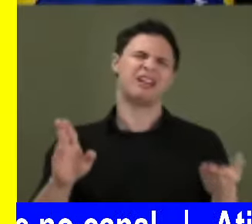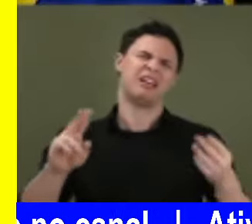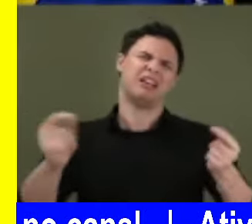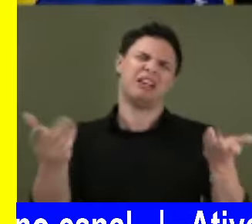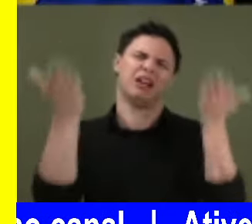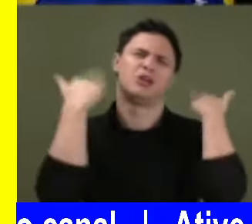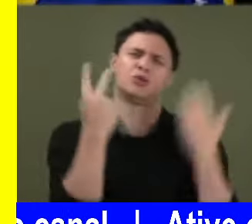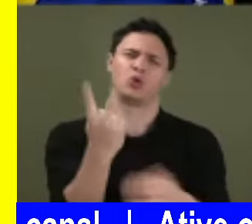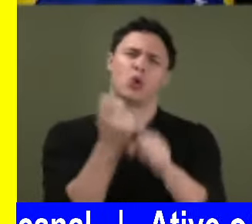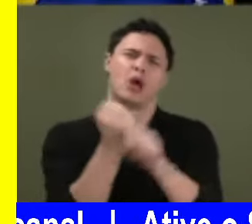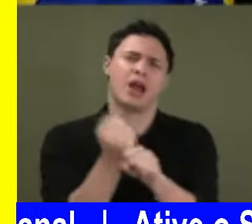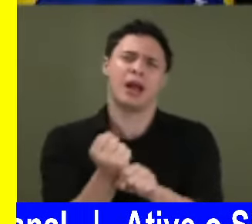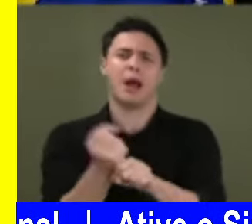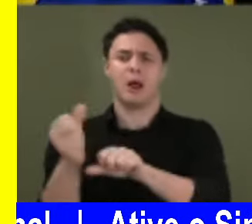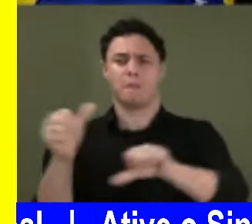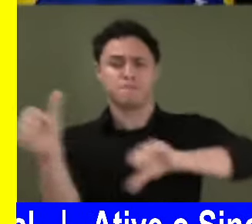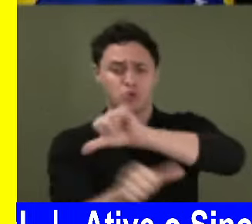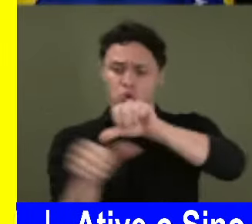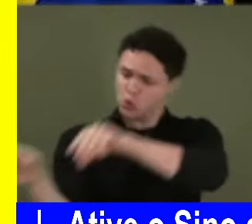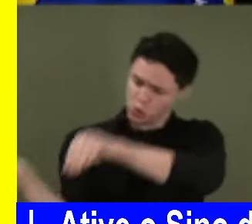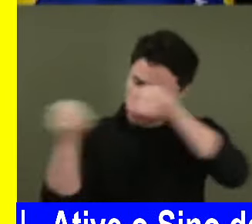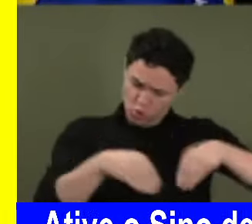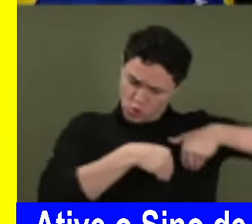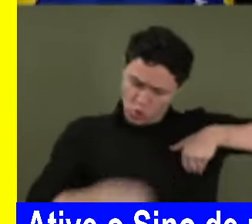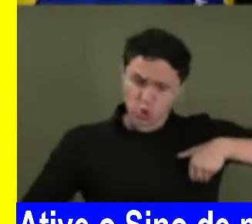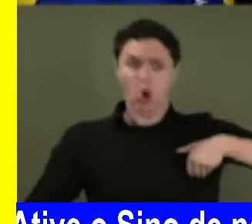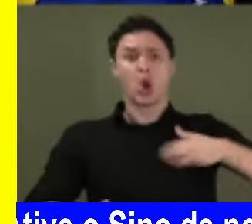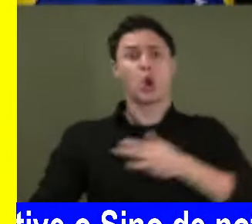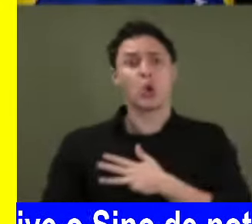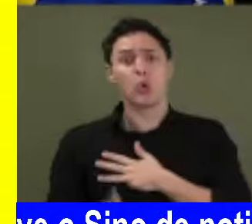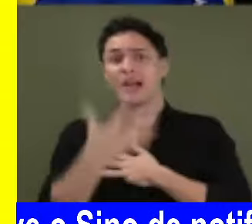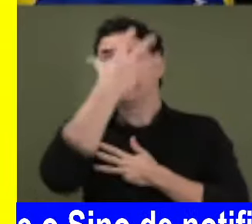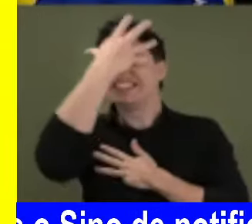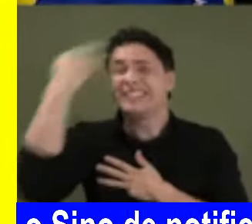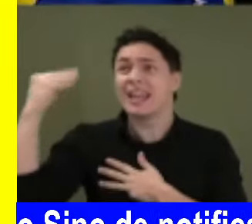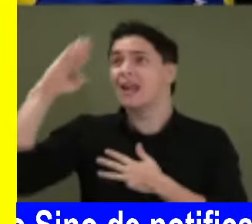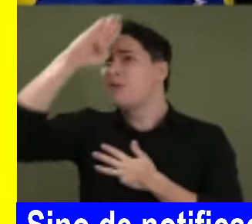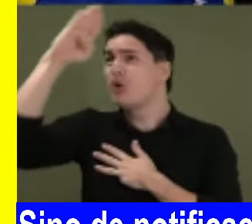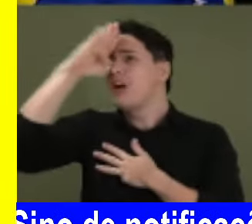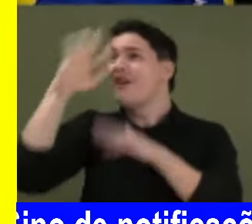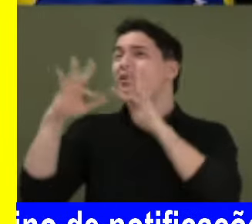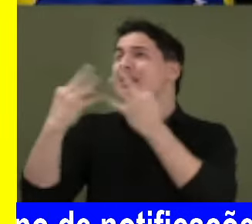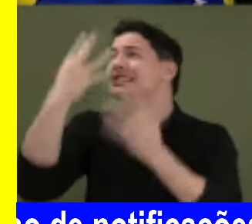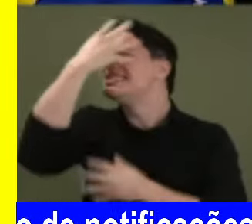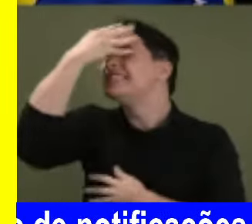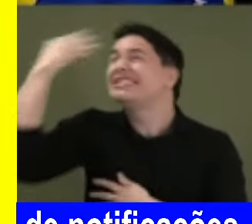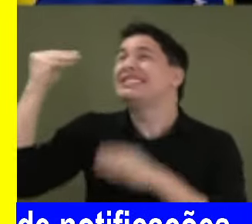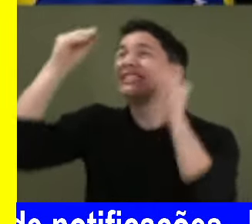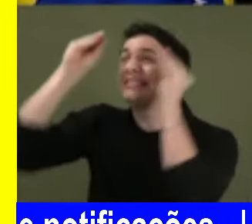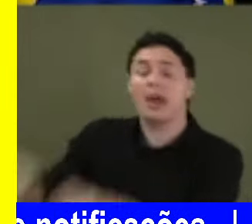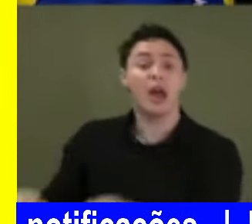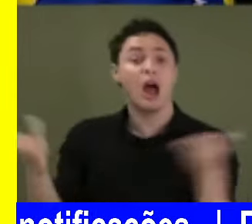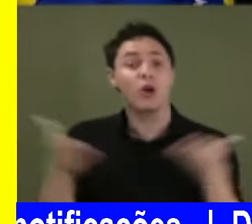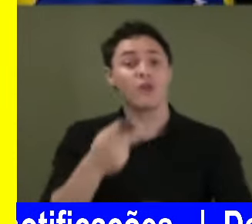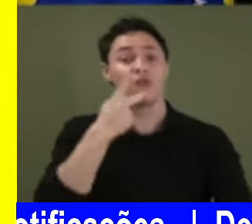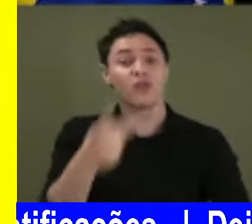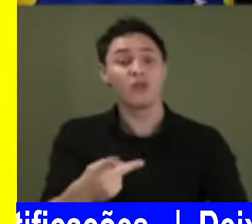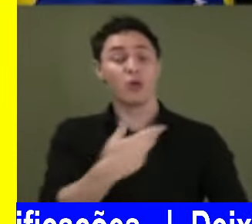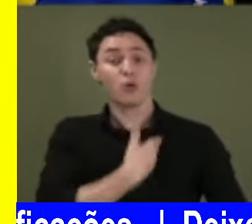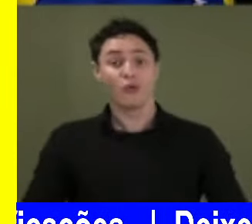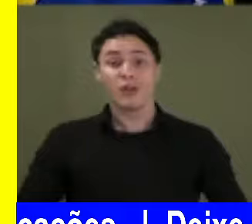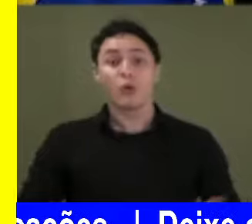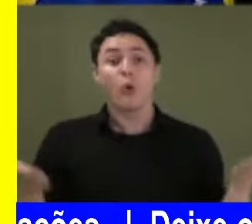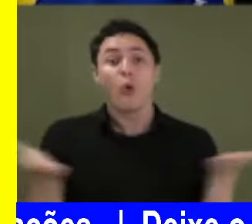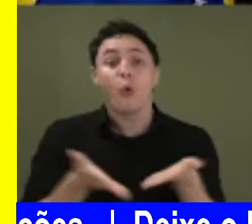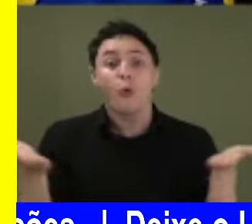vai fazer agora, que é o Lula. Esqueça o Bolsonaro, esqueça a família do Bolsonaro. E agora eu estou aqui e eu peço aqui aos